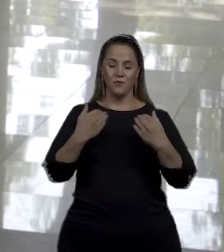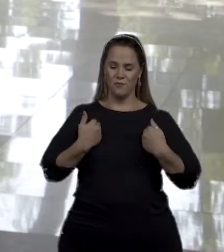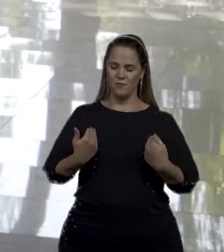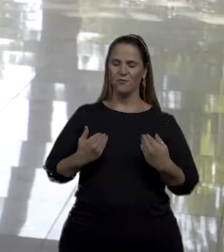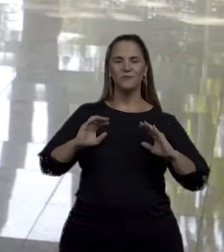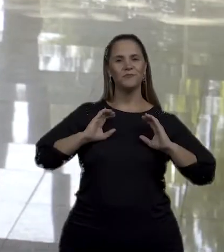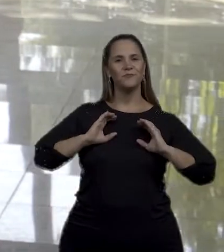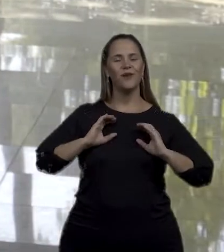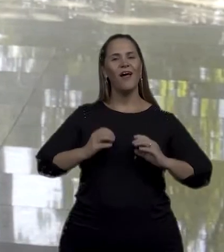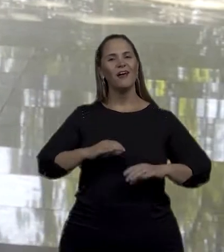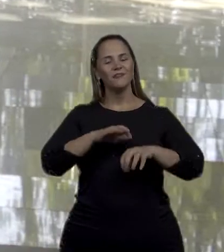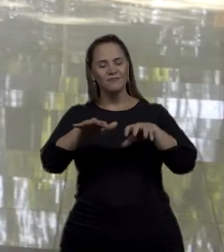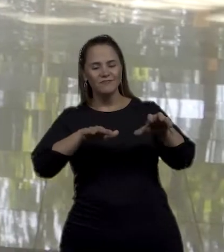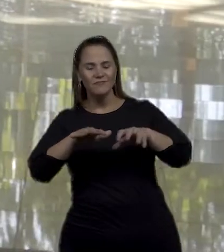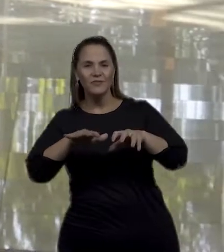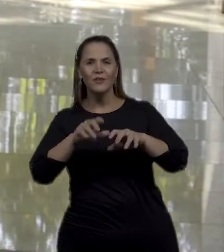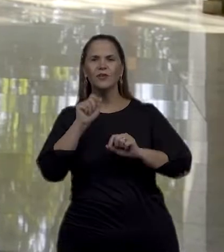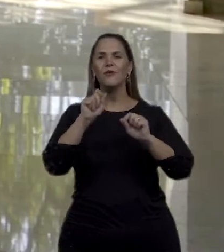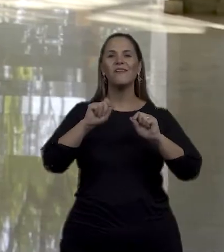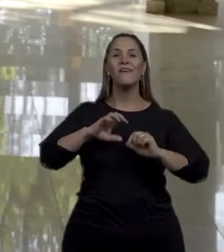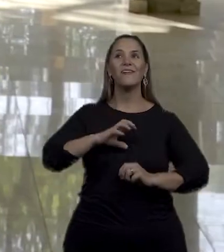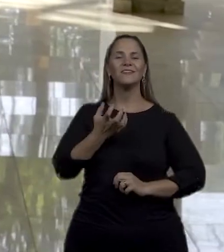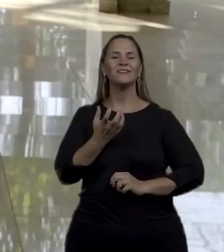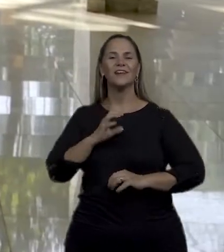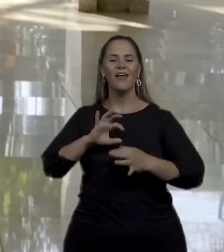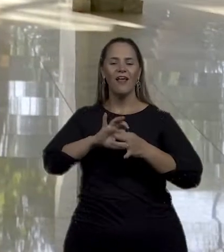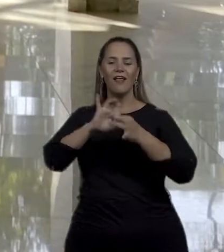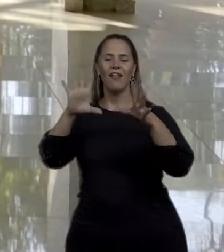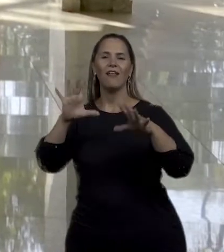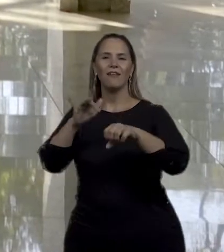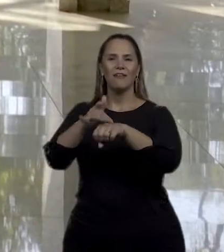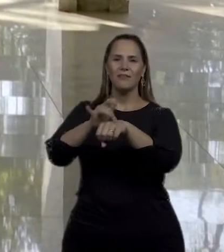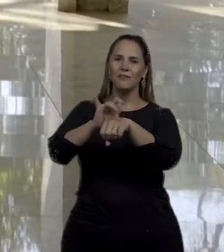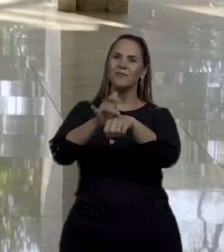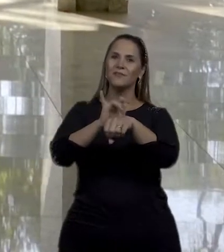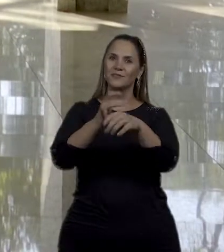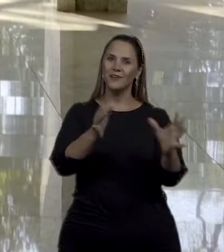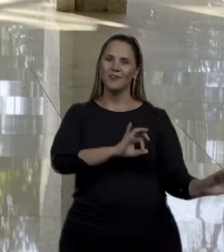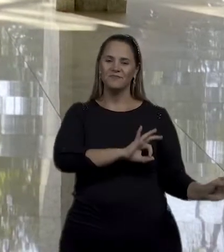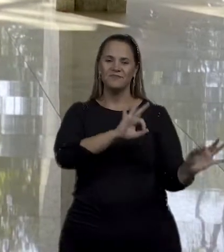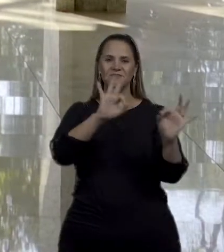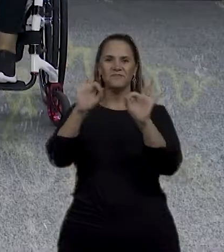se quer é liberdade para dançar. Acompanhe agora na nossa reportagem.